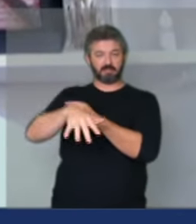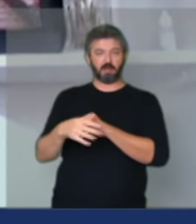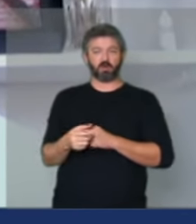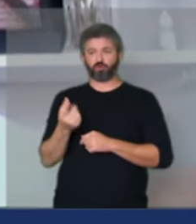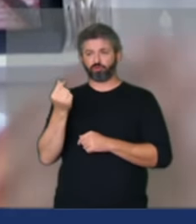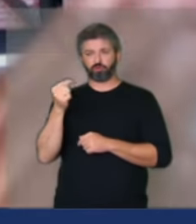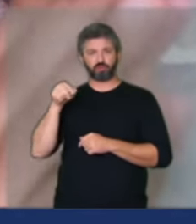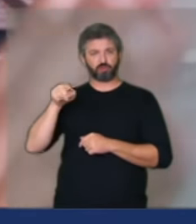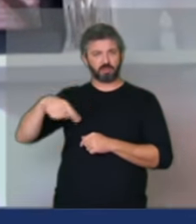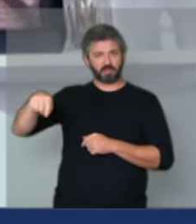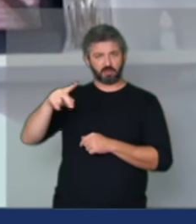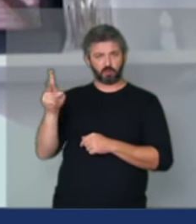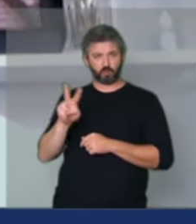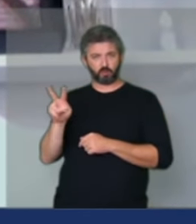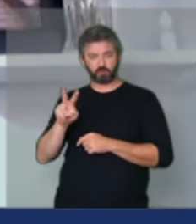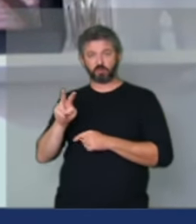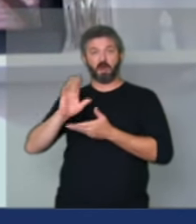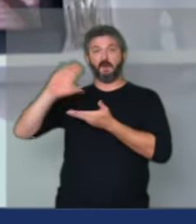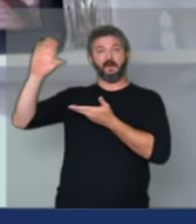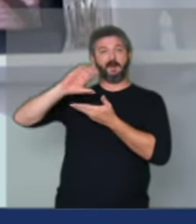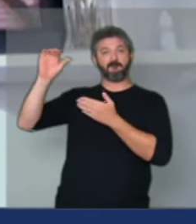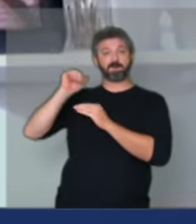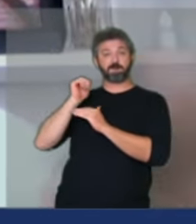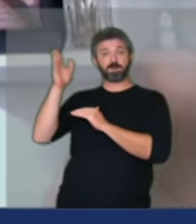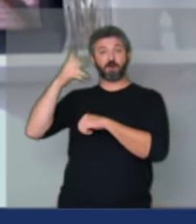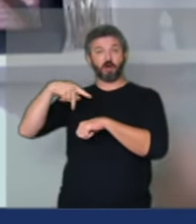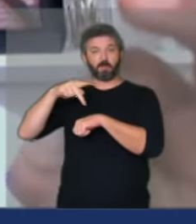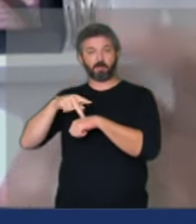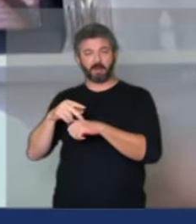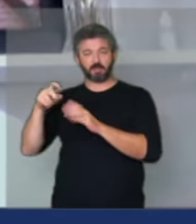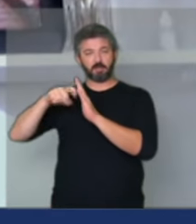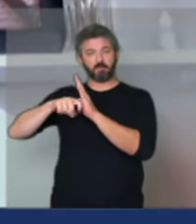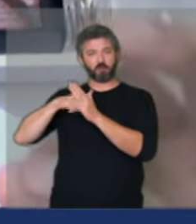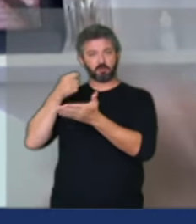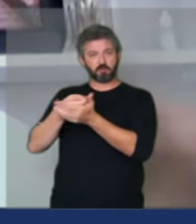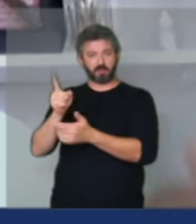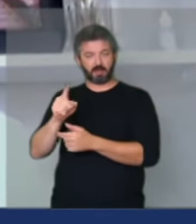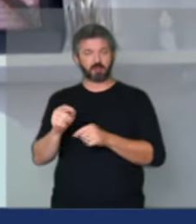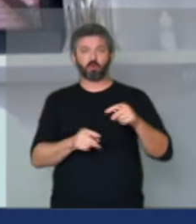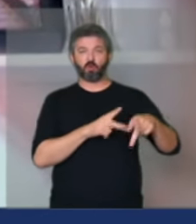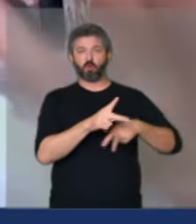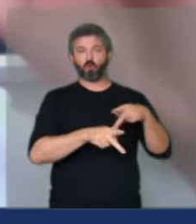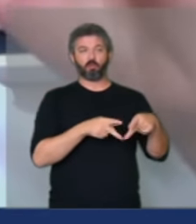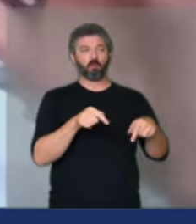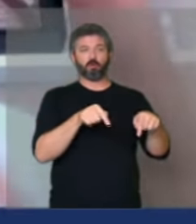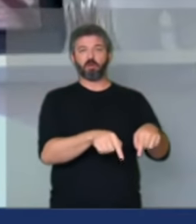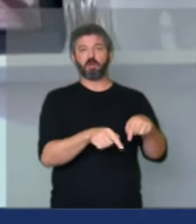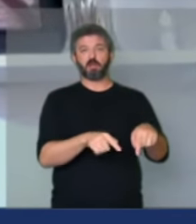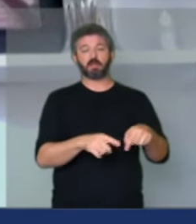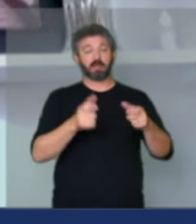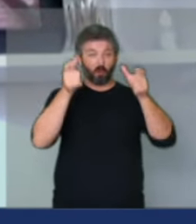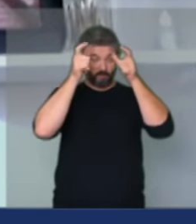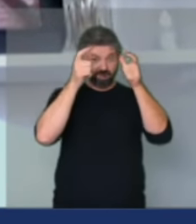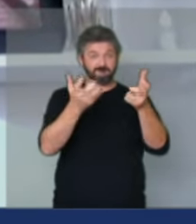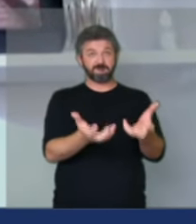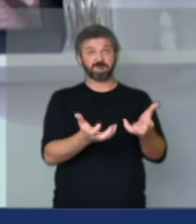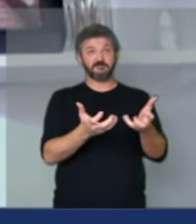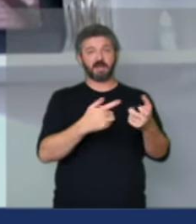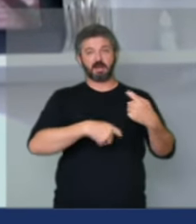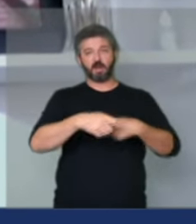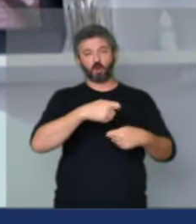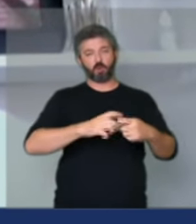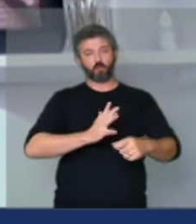no paraíso fiscal o povo brasileiro vive um verdadeiro inferno na economia